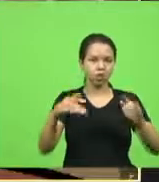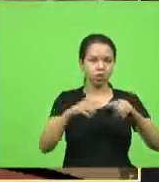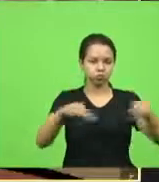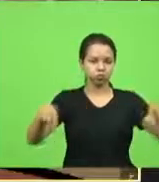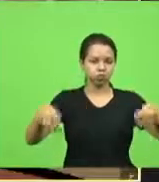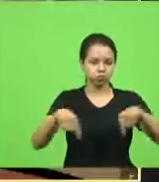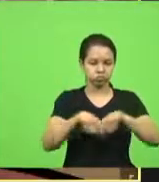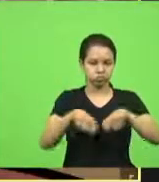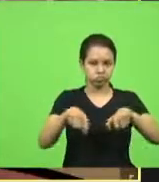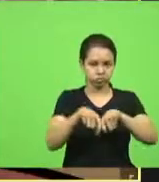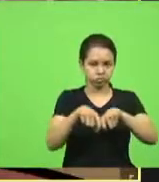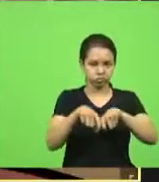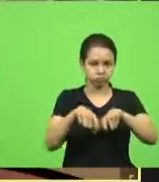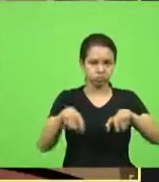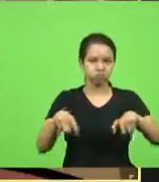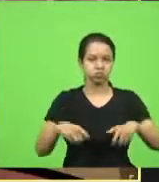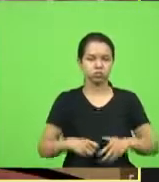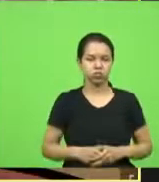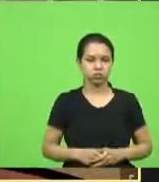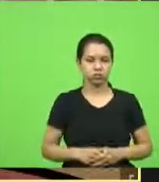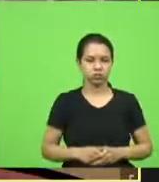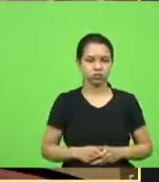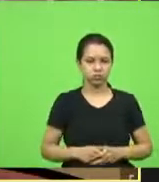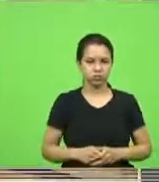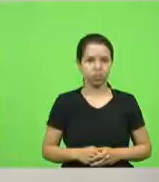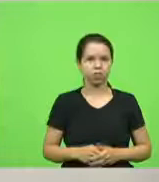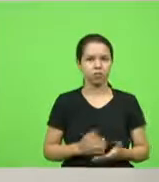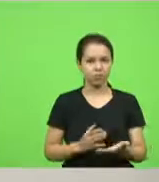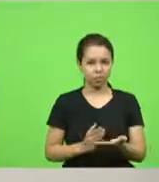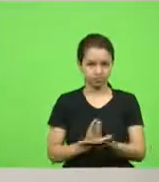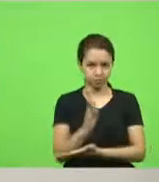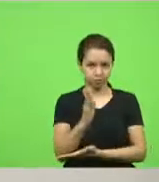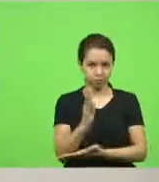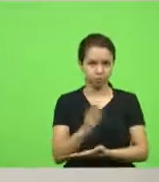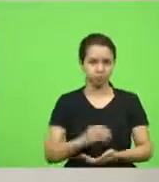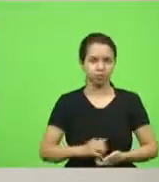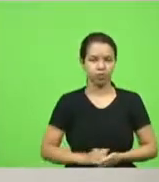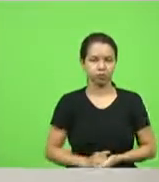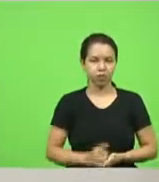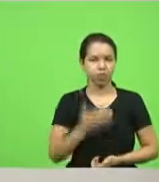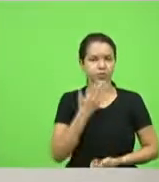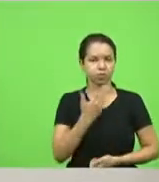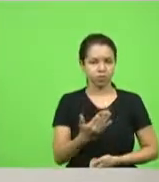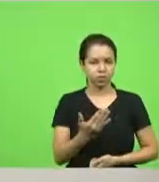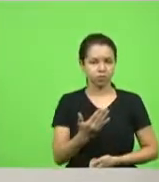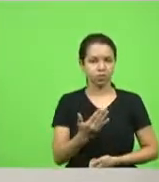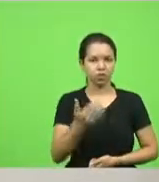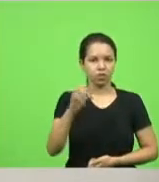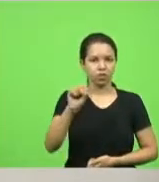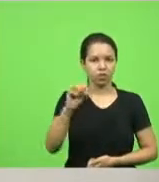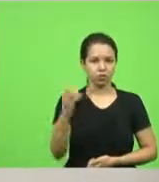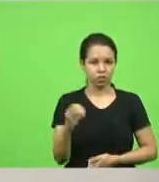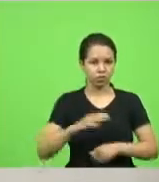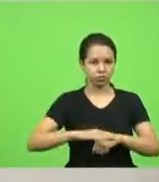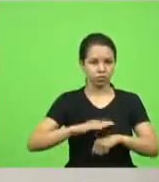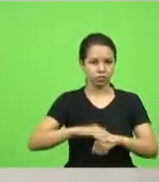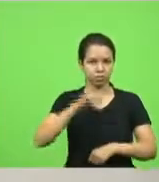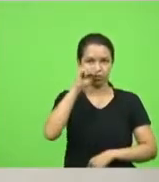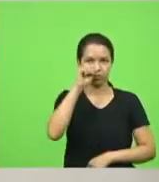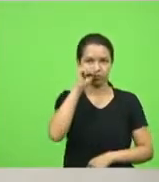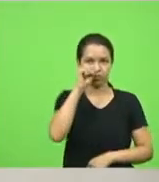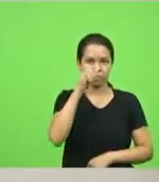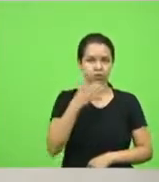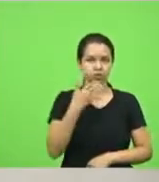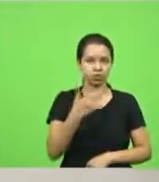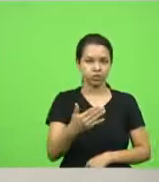Em votação. Aprovado. Pedido de informação 80. Deputado João Amin. Solicitando